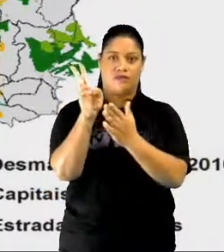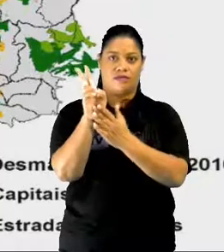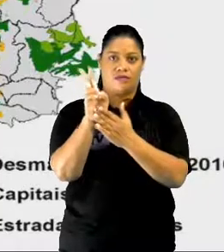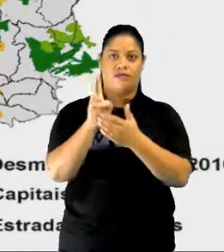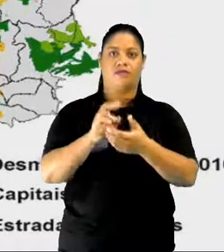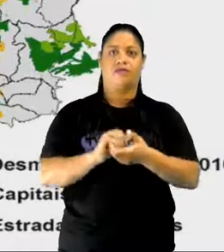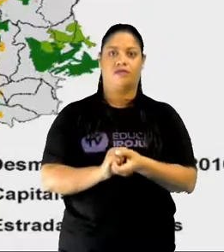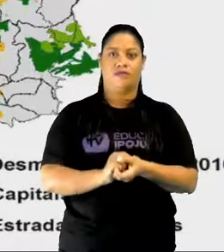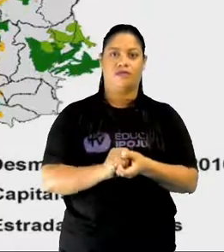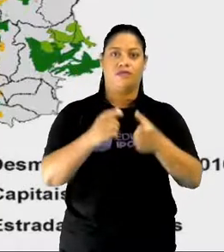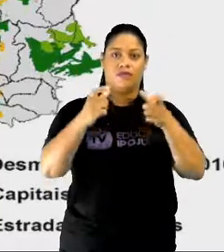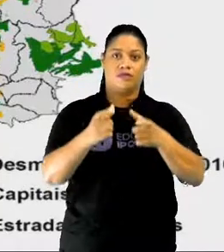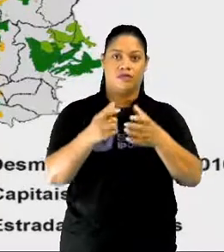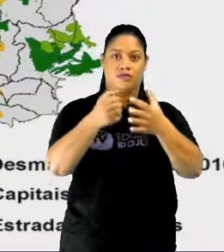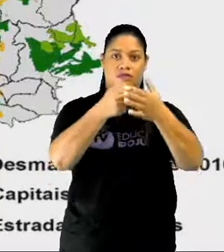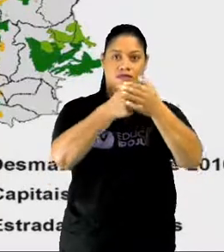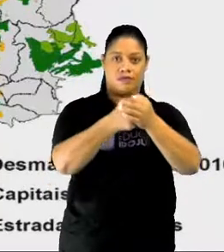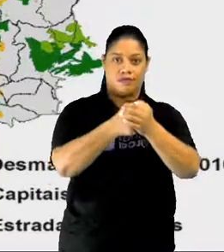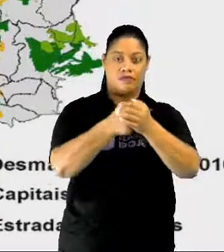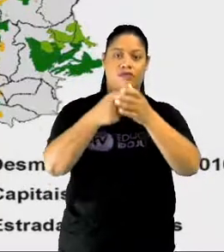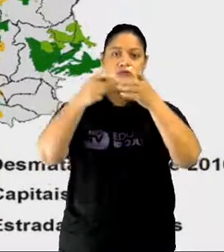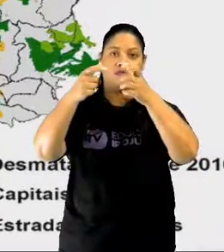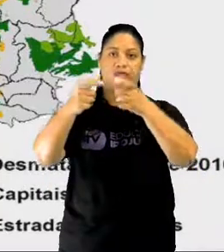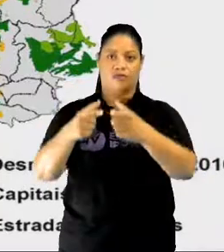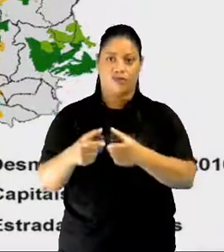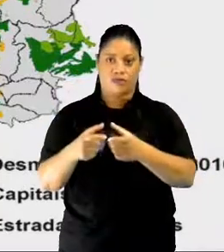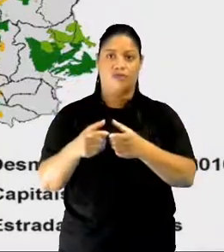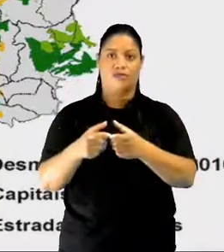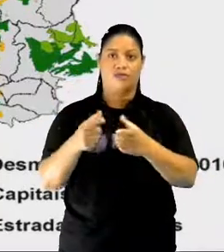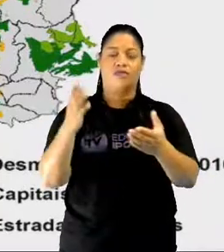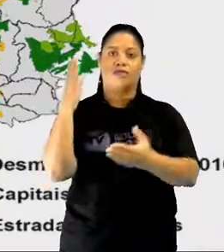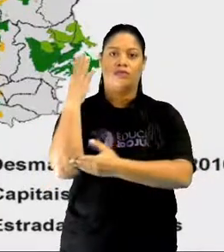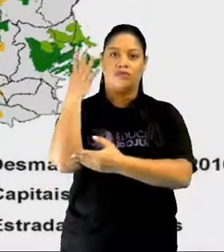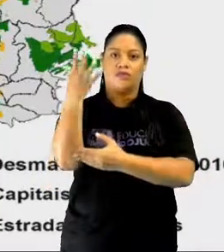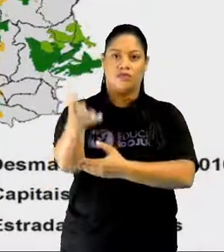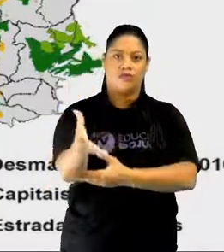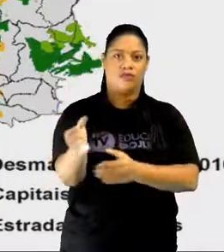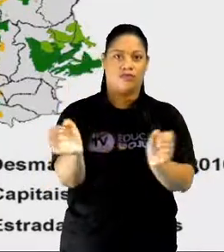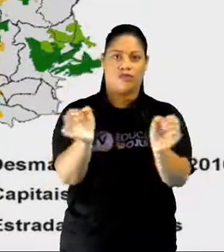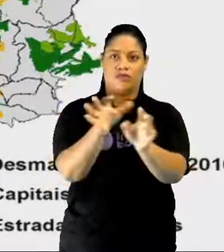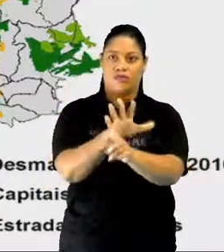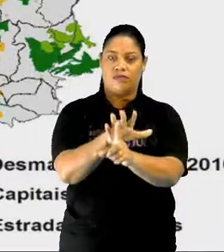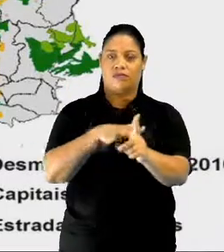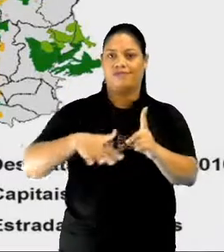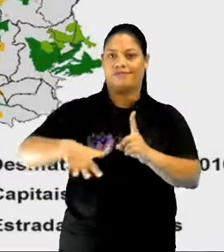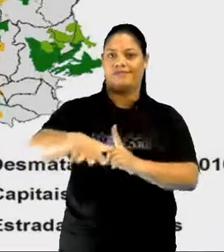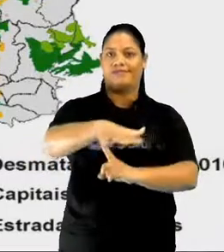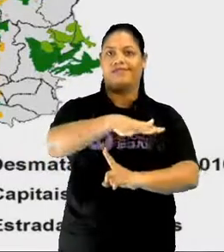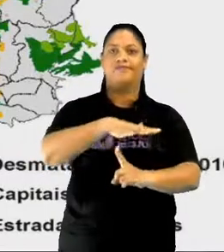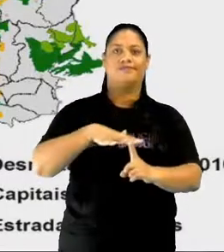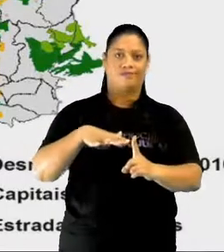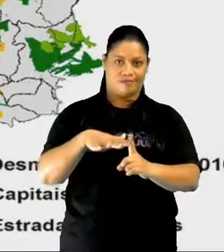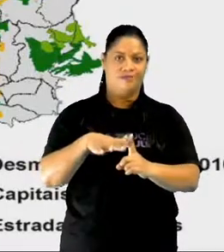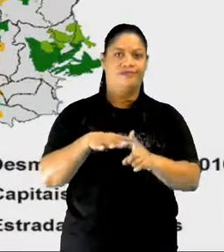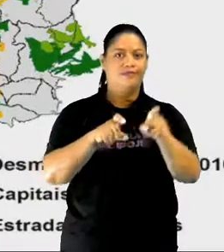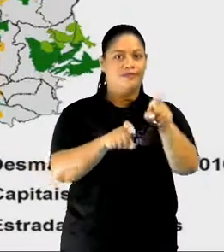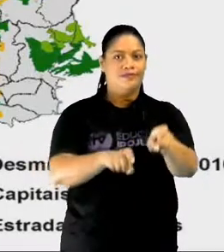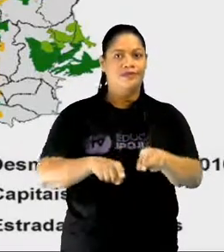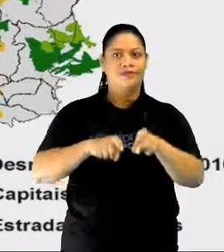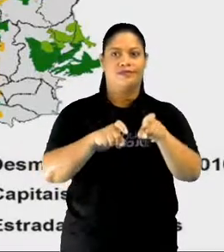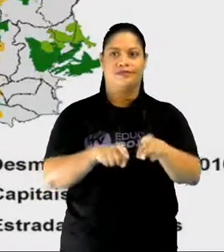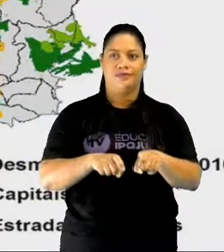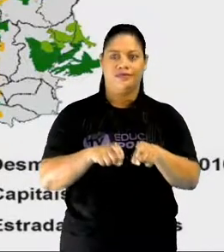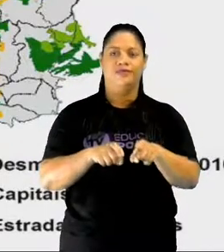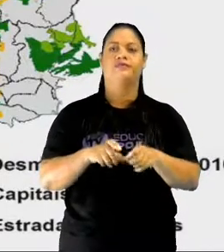unidades de conservação e as áreas que estão sendo destruídas pelo agronegócio, pelo desmatamento, pela extração de